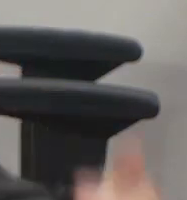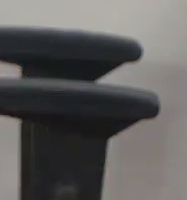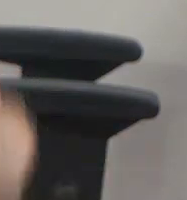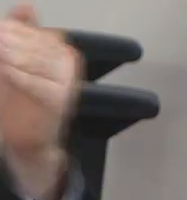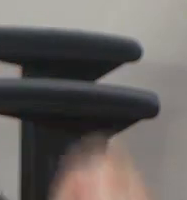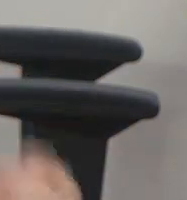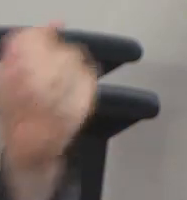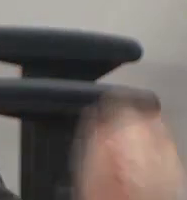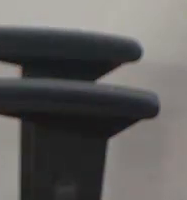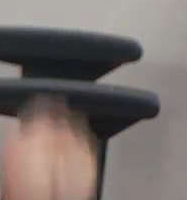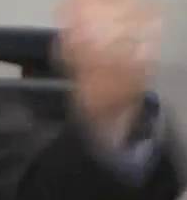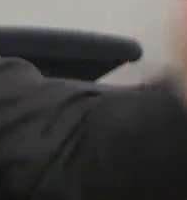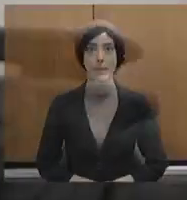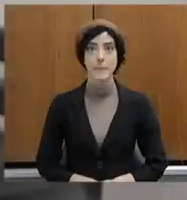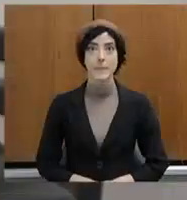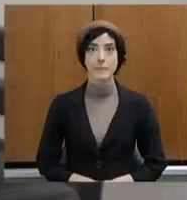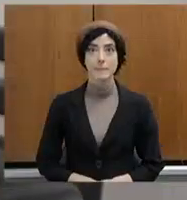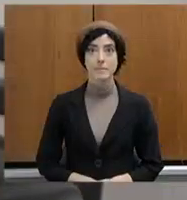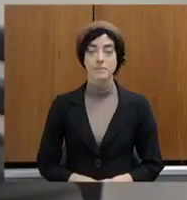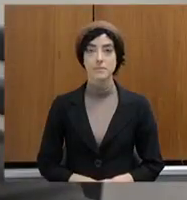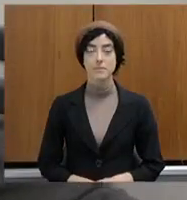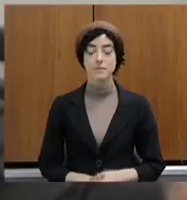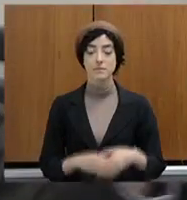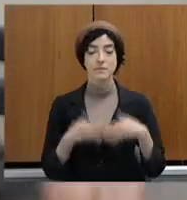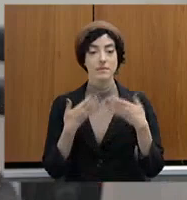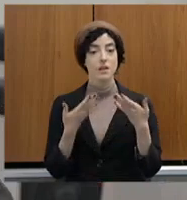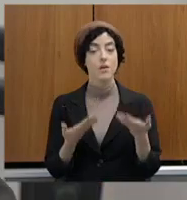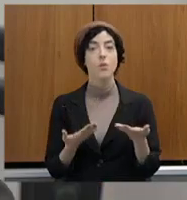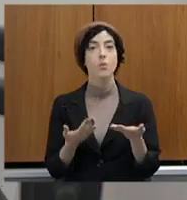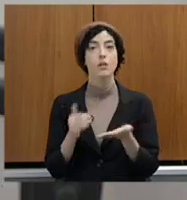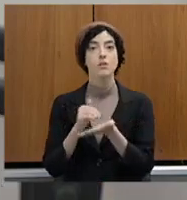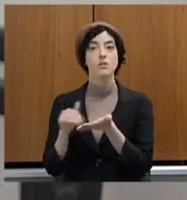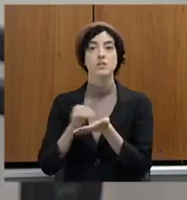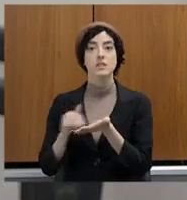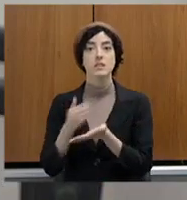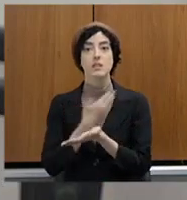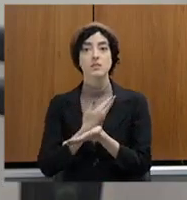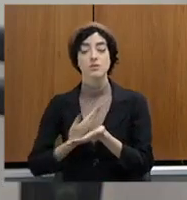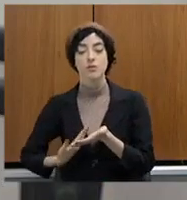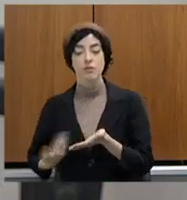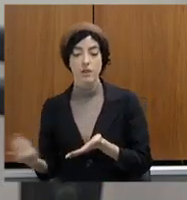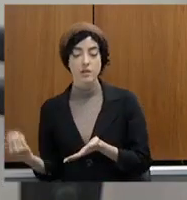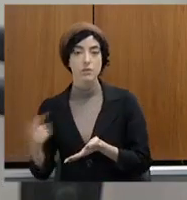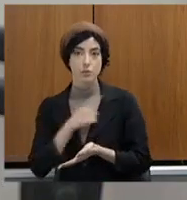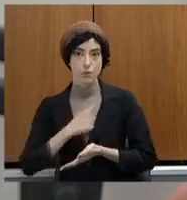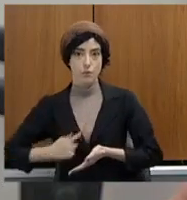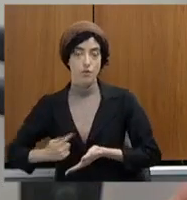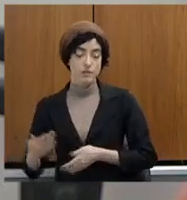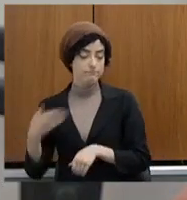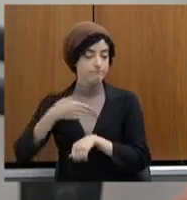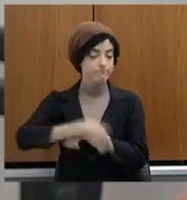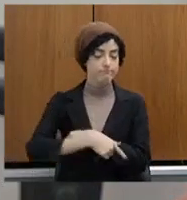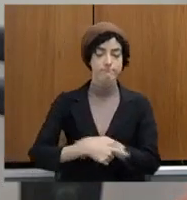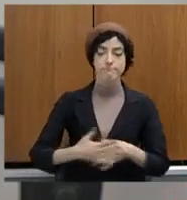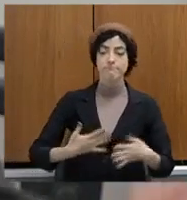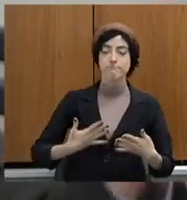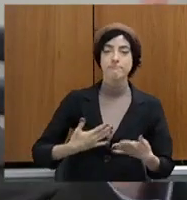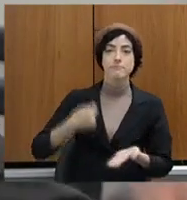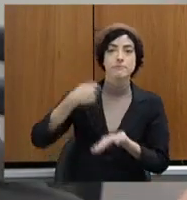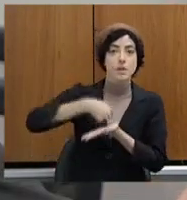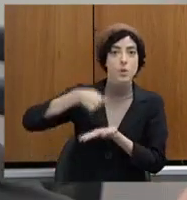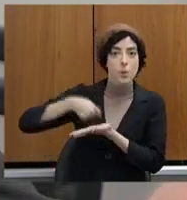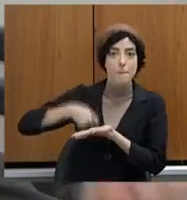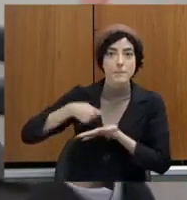a gente cobrando insistentemente em 2019, o secretário Igoreto, deputado, tem vários pedidos aqui de excedentes